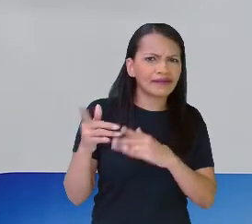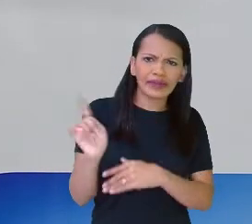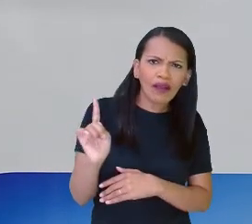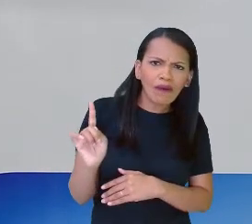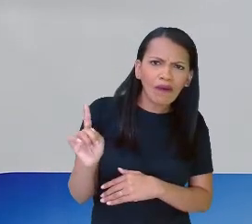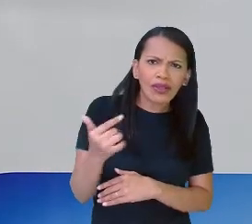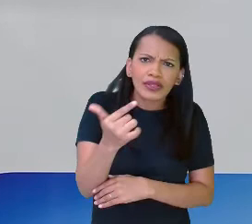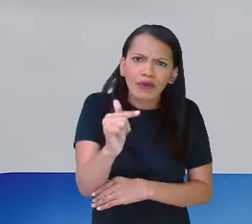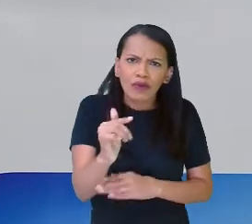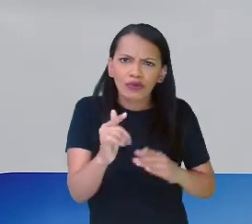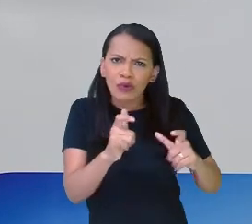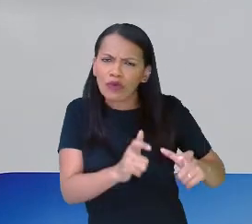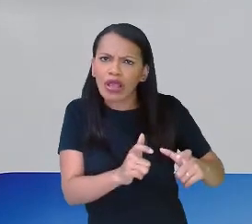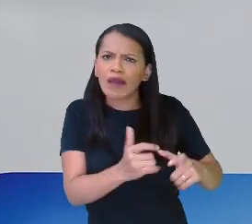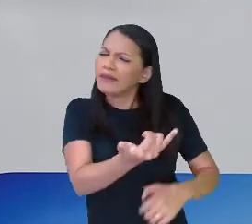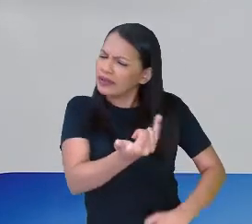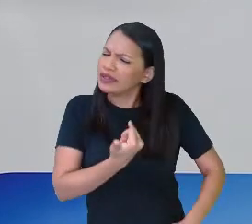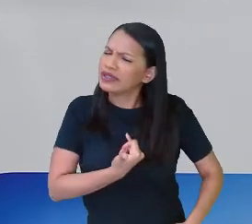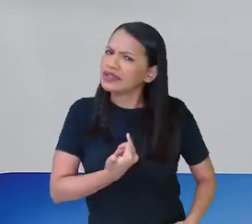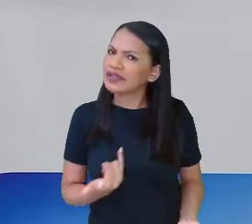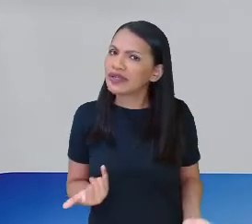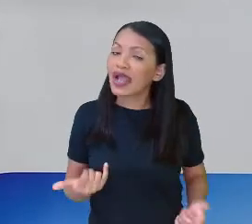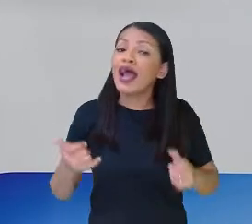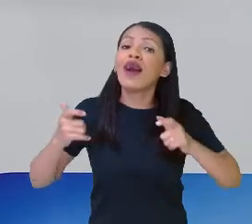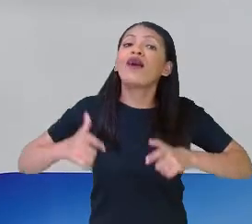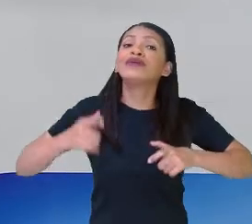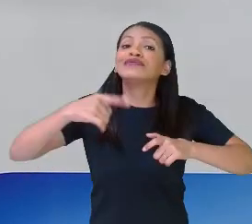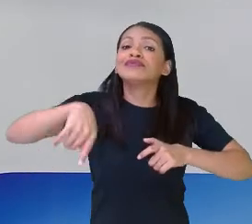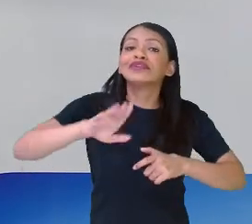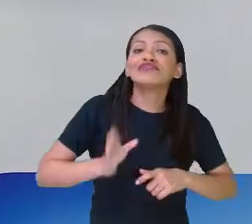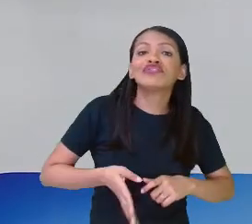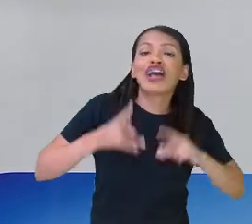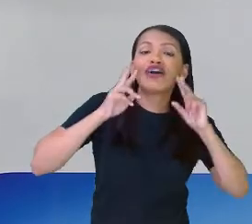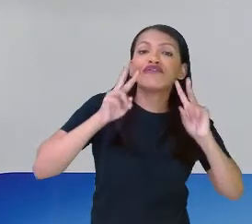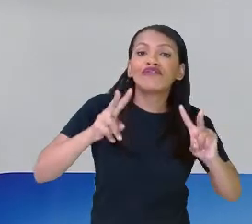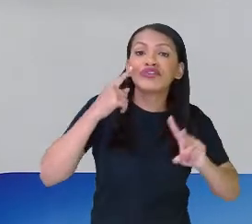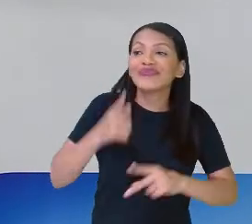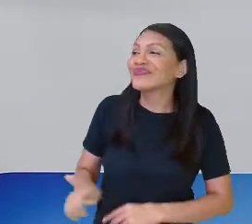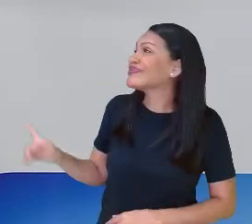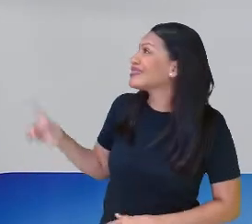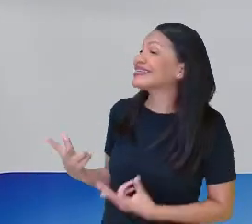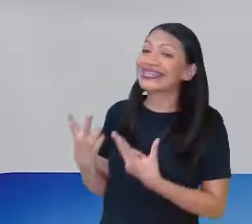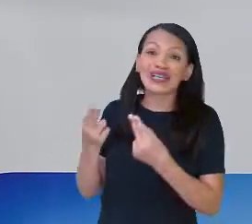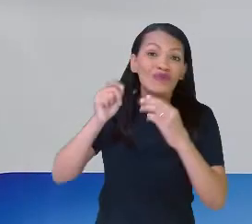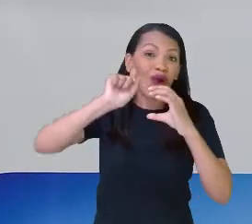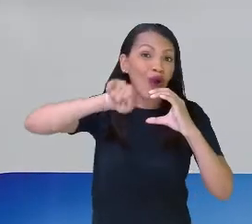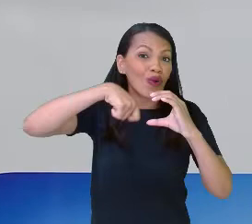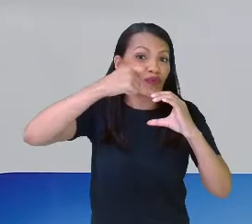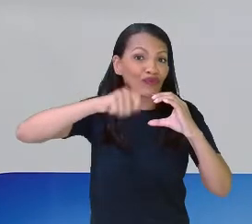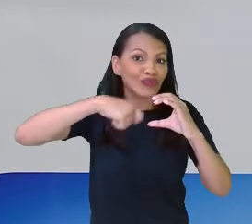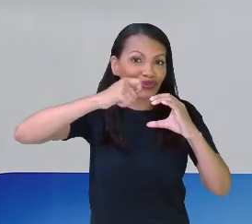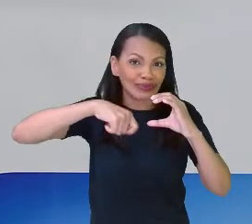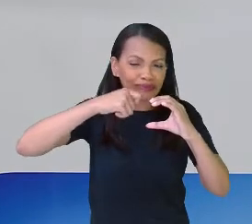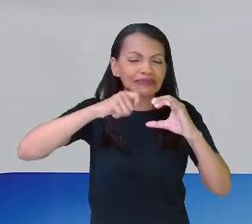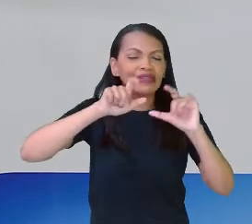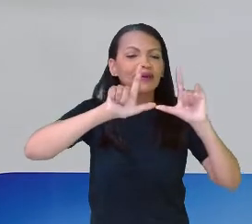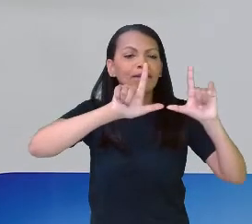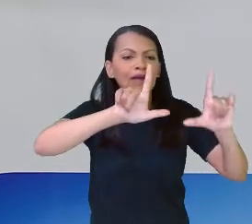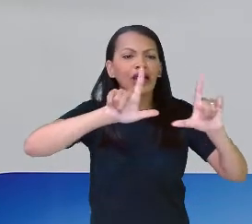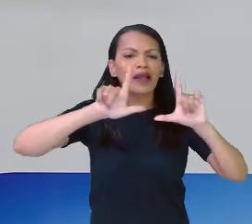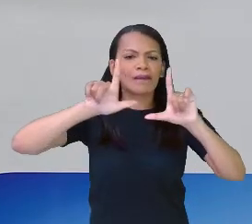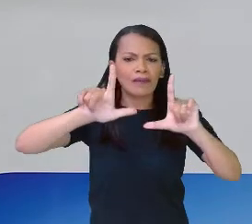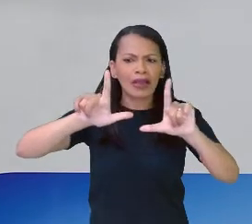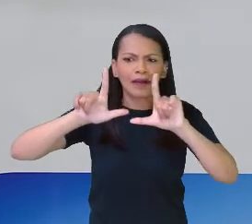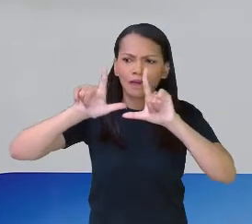casa não, foi em outro lugar. Diz aí, onde foi que vocês já viram, se vocês já presenciou, onde foi que vocês já